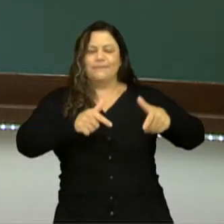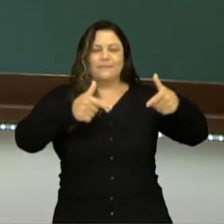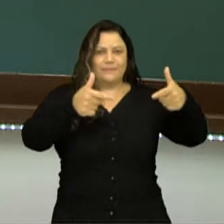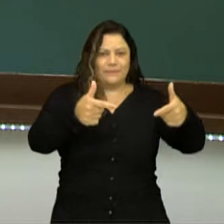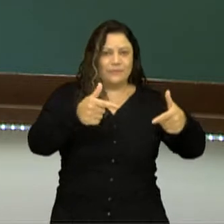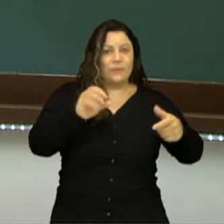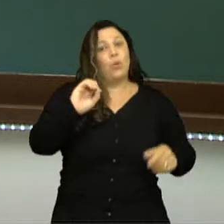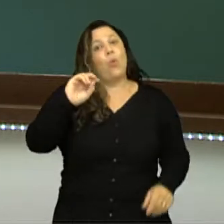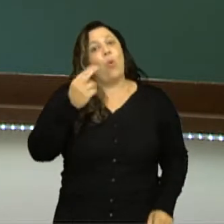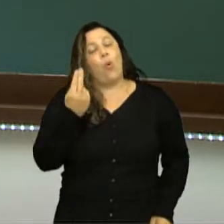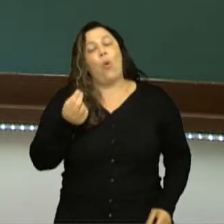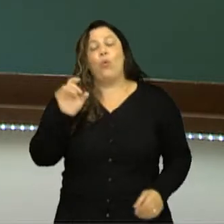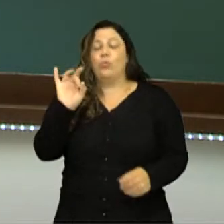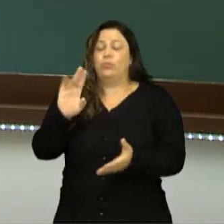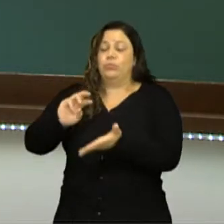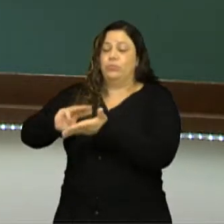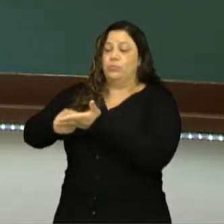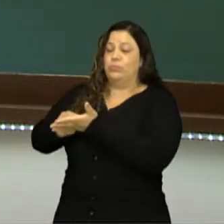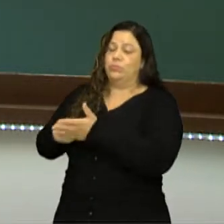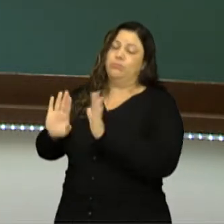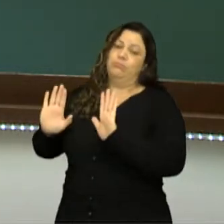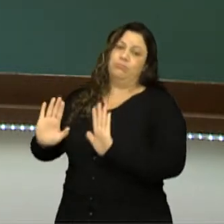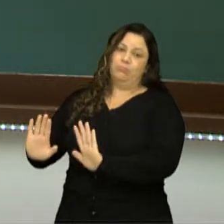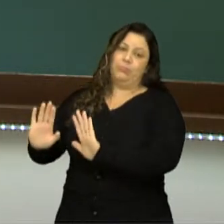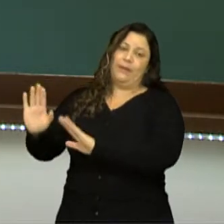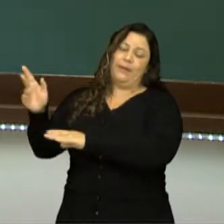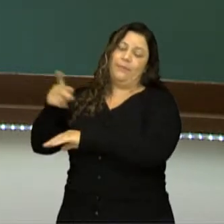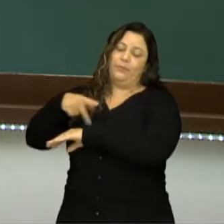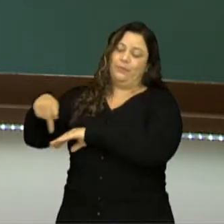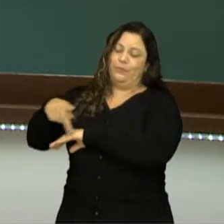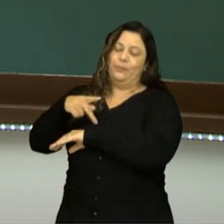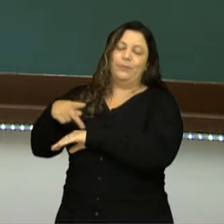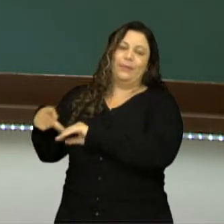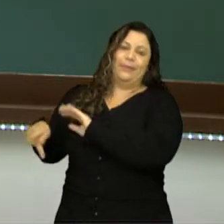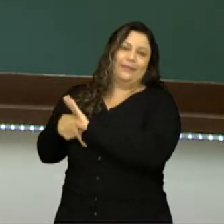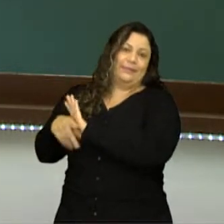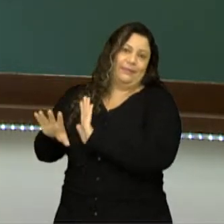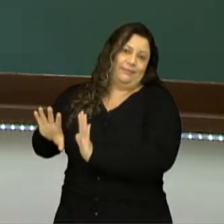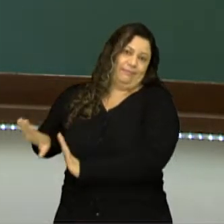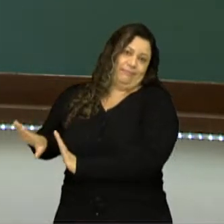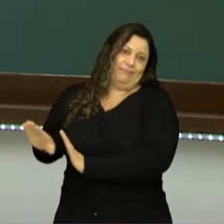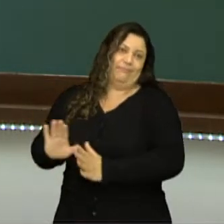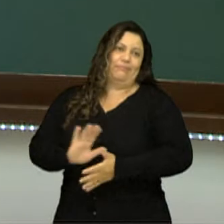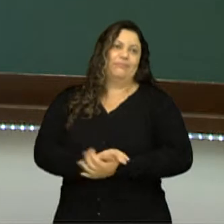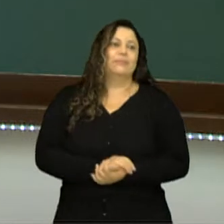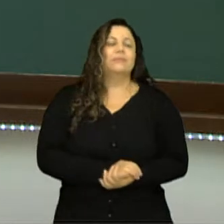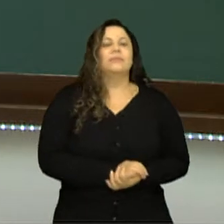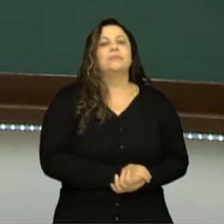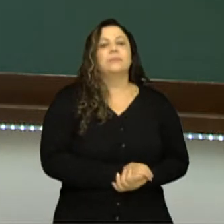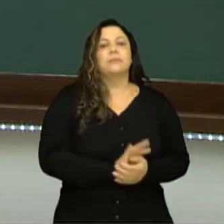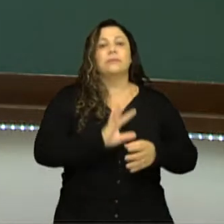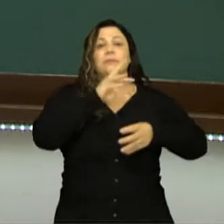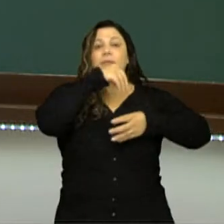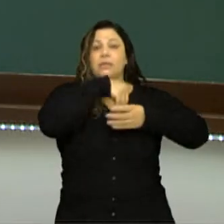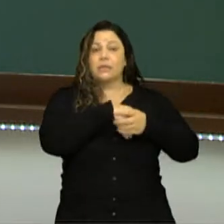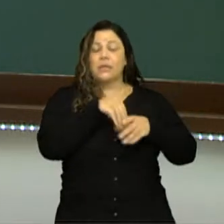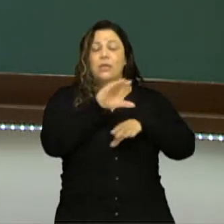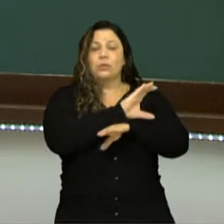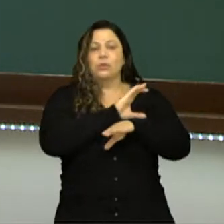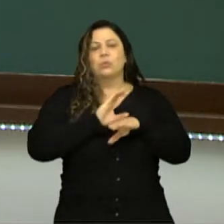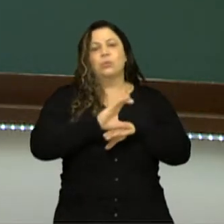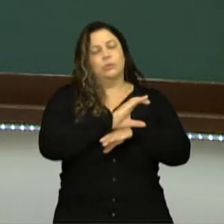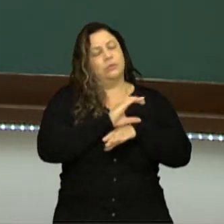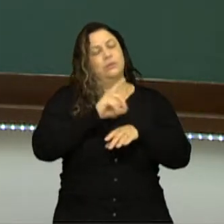você é só um membro aí da sua nação? Pense um pouco sobre isso. Lá na Constituição nós temos